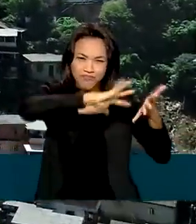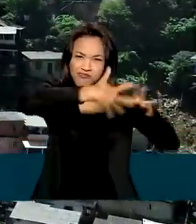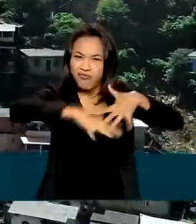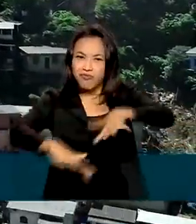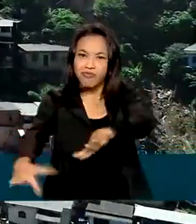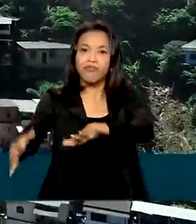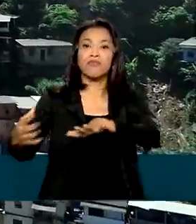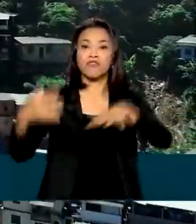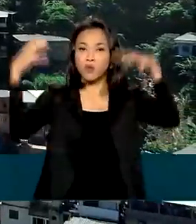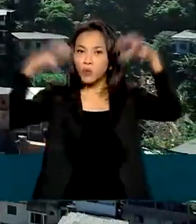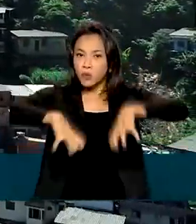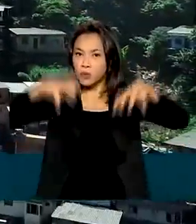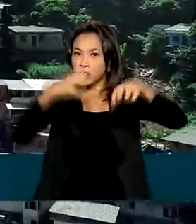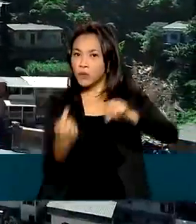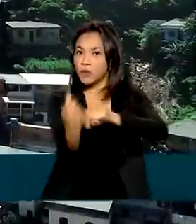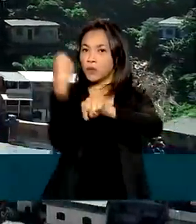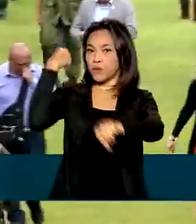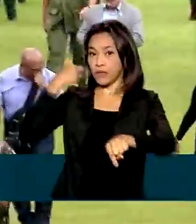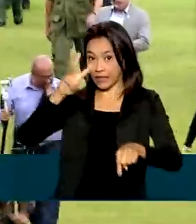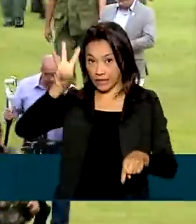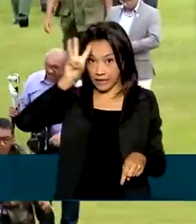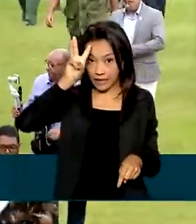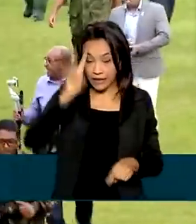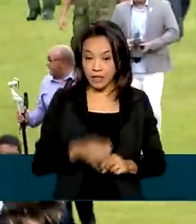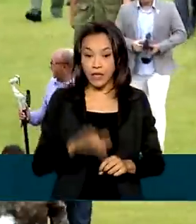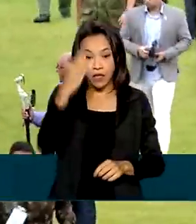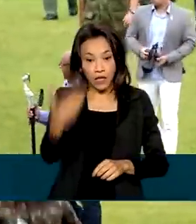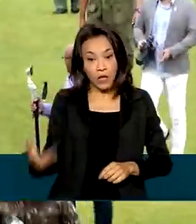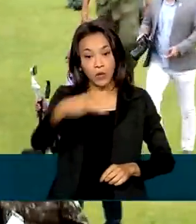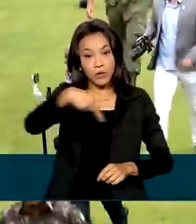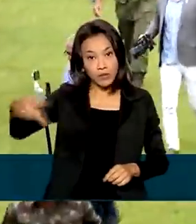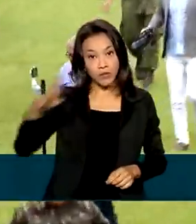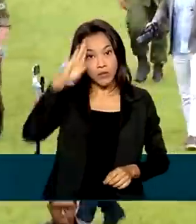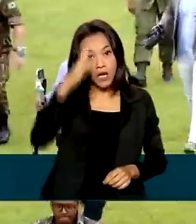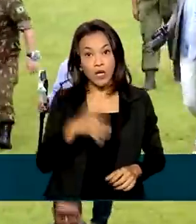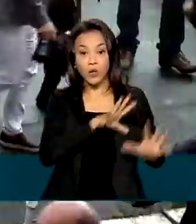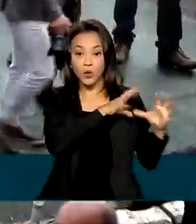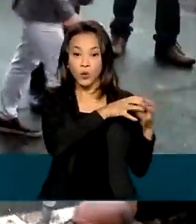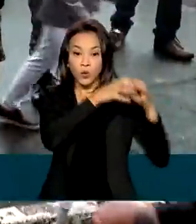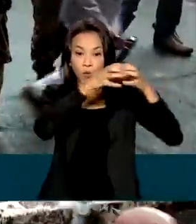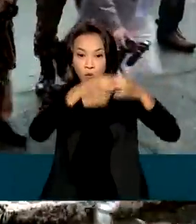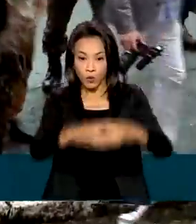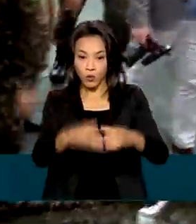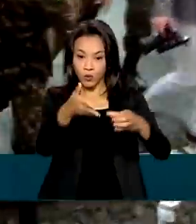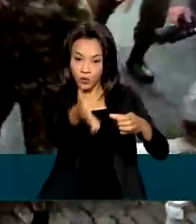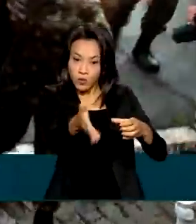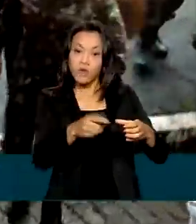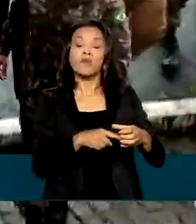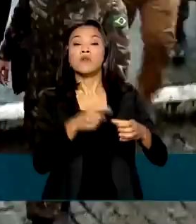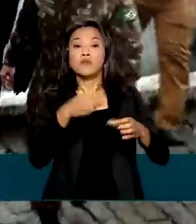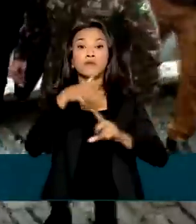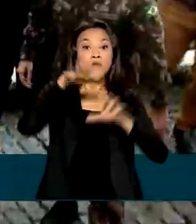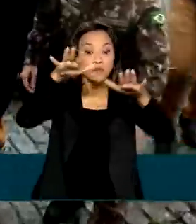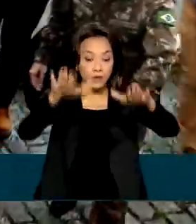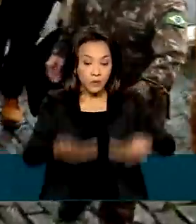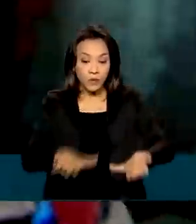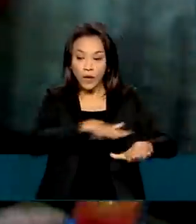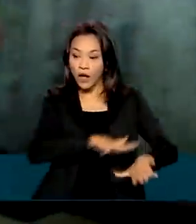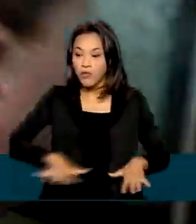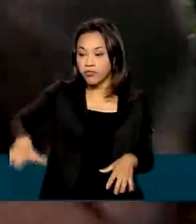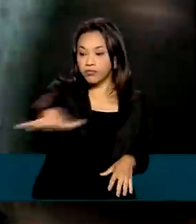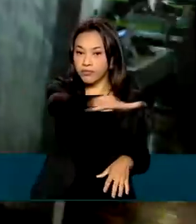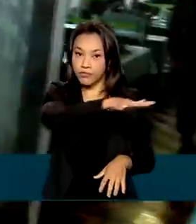caiu na terça-feira no município de Petrópolis, o presidente e a comitiva desceram no centro de operações das Forças Armadas,